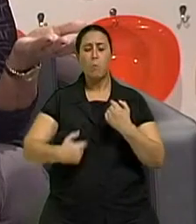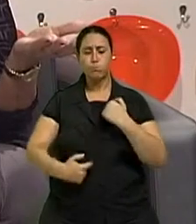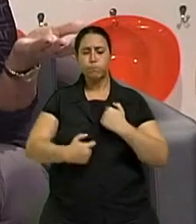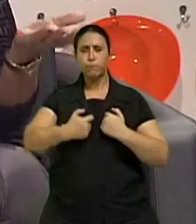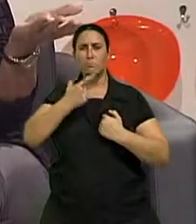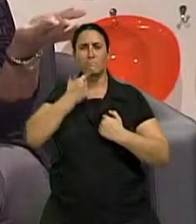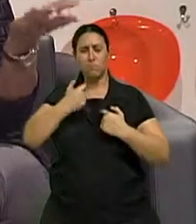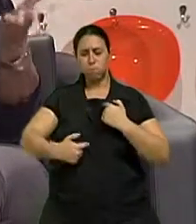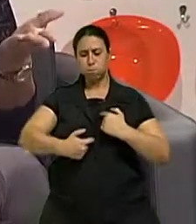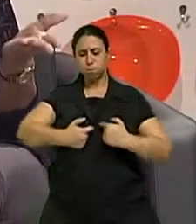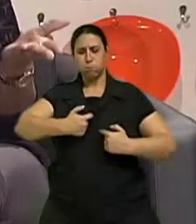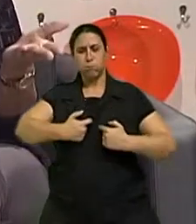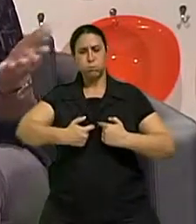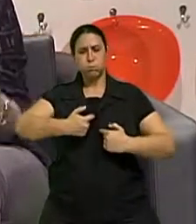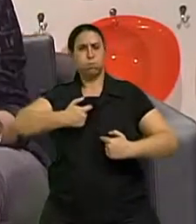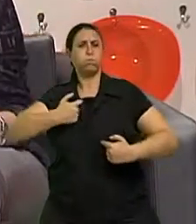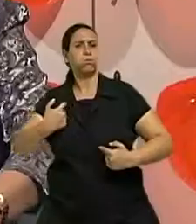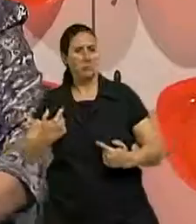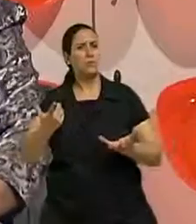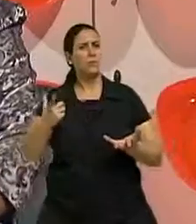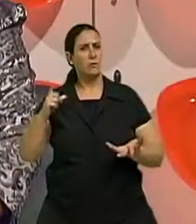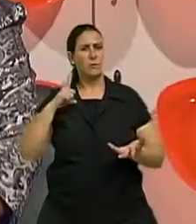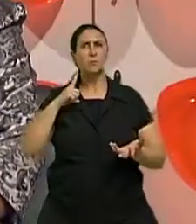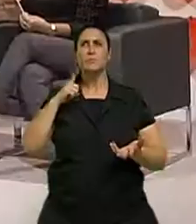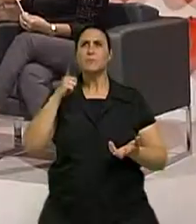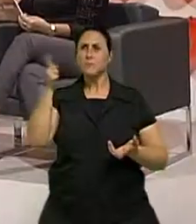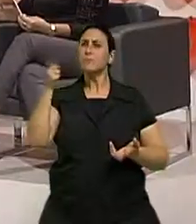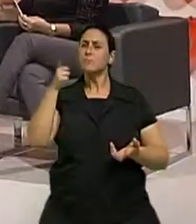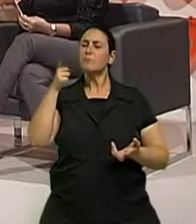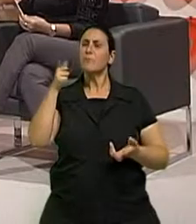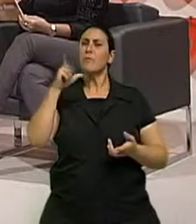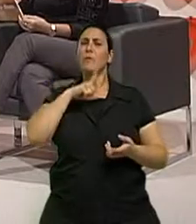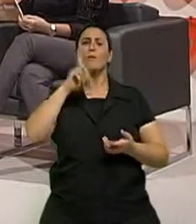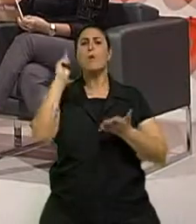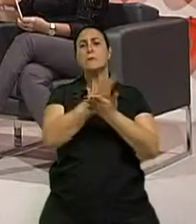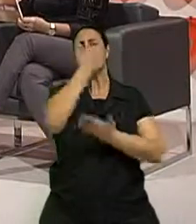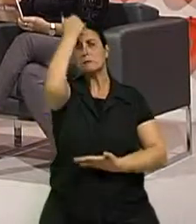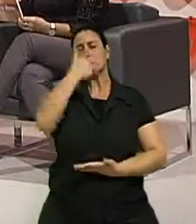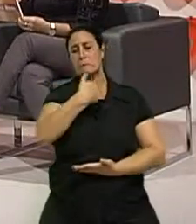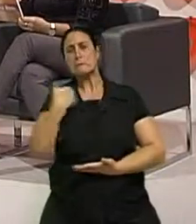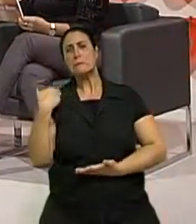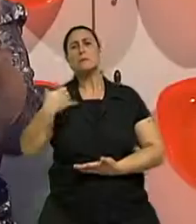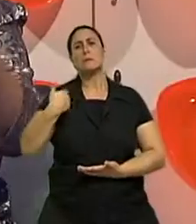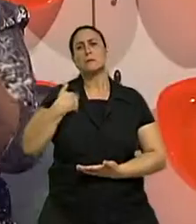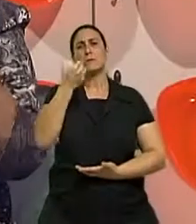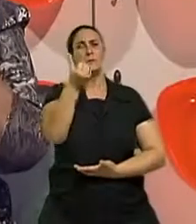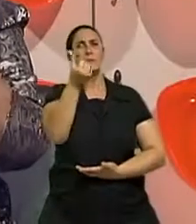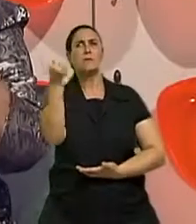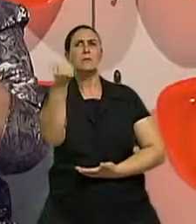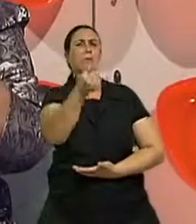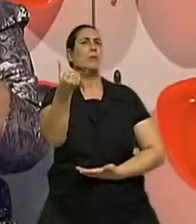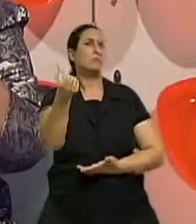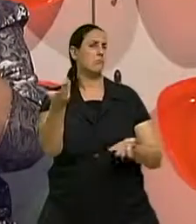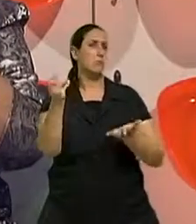anos. Ontem, né? 66 anos. E o que que ele teve? Ele teve derrame. É. E o que que isso causa? O que que é um